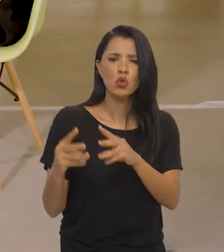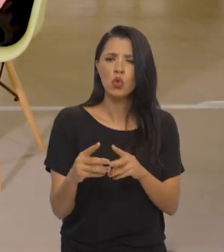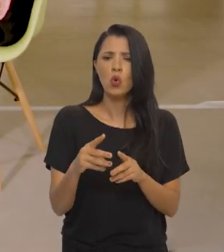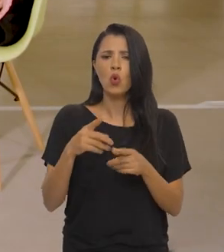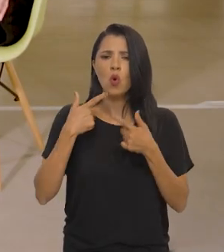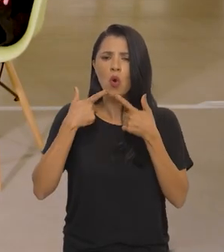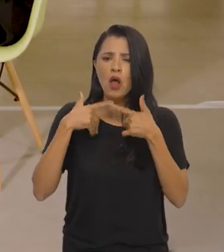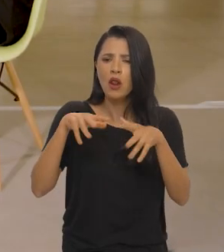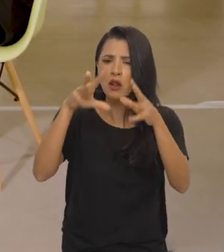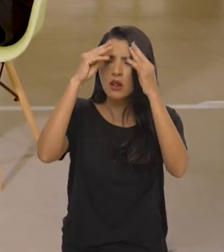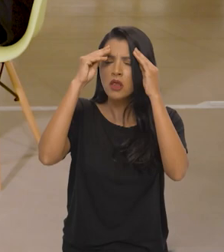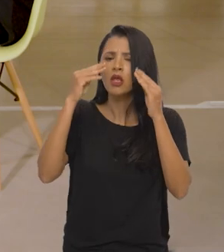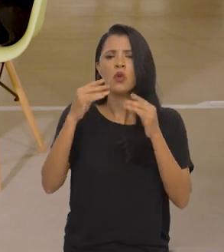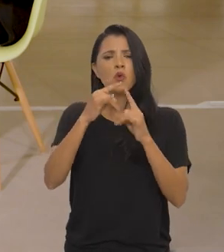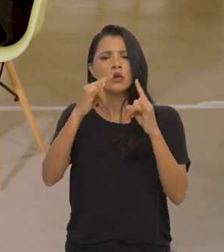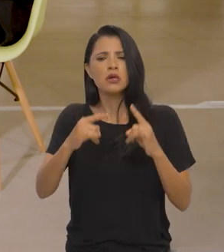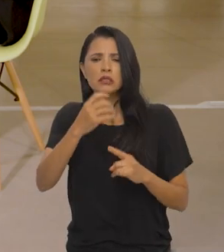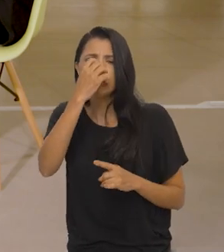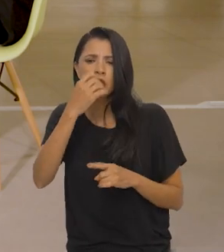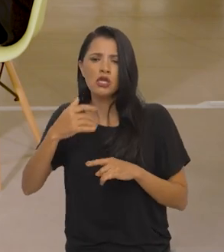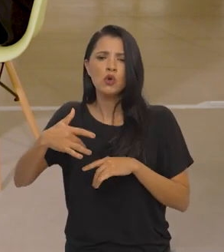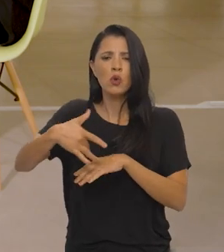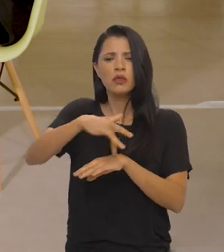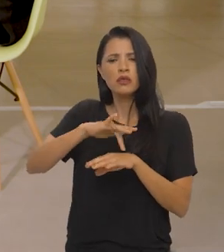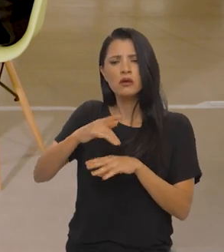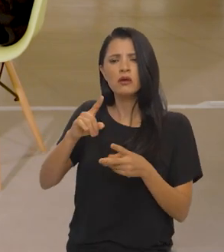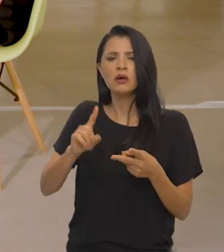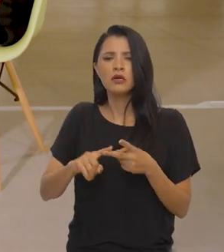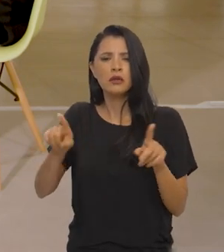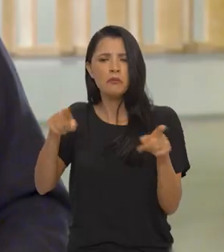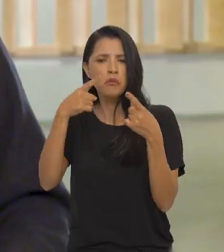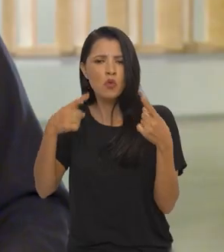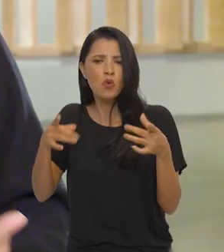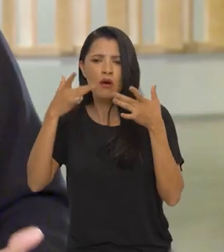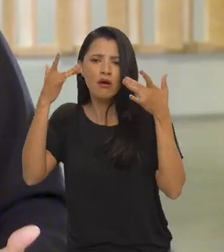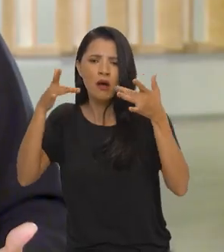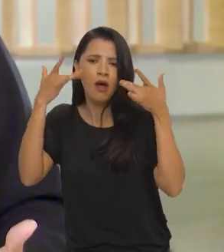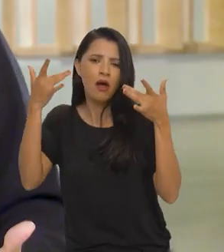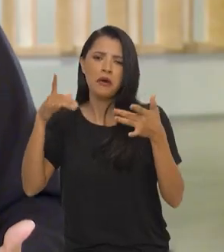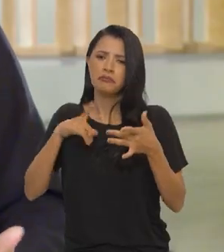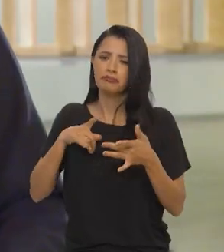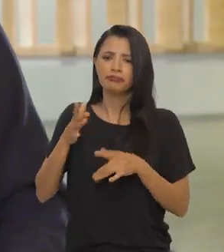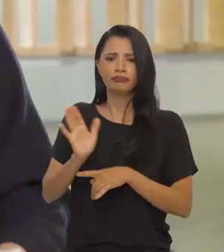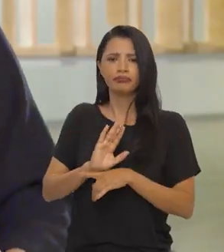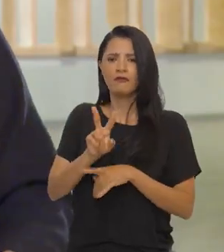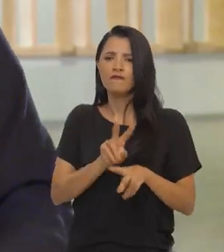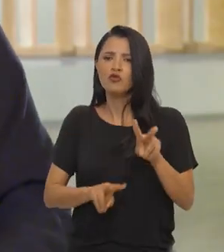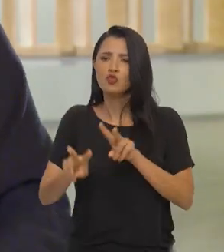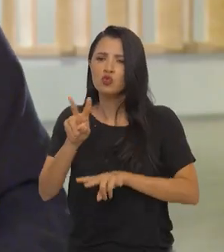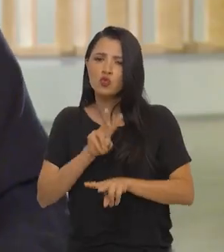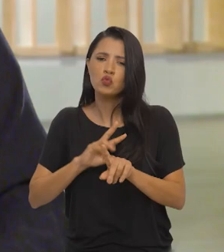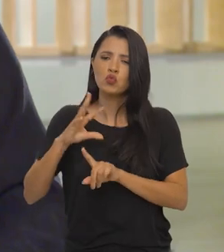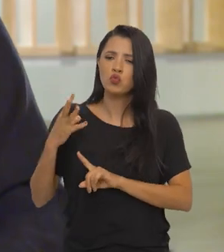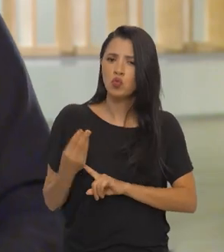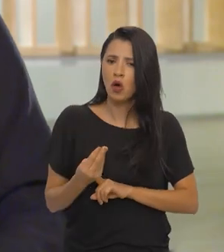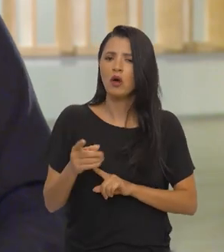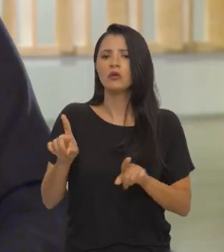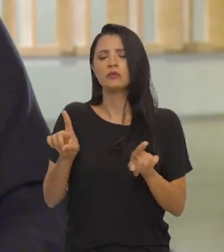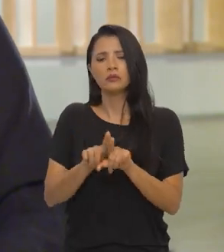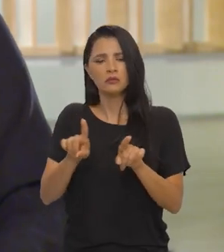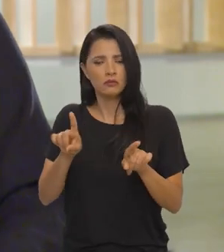para todas as linguagens, então, circo, dança, música, artes visuais e teatro. Lançamos